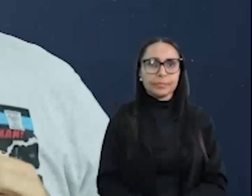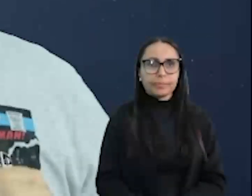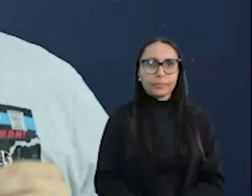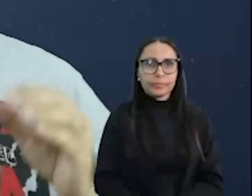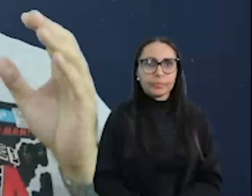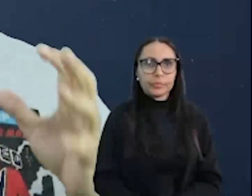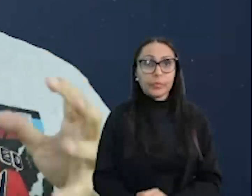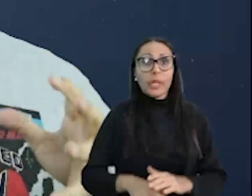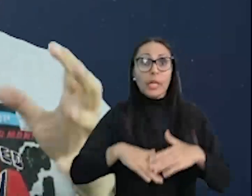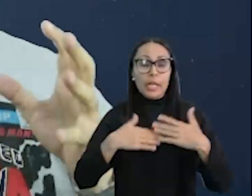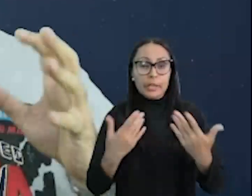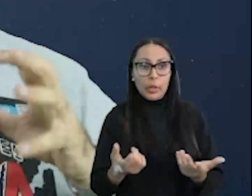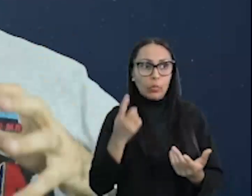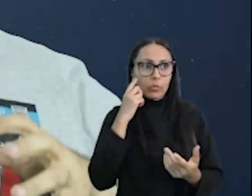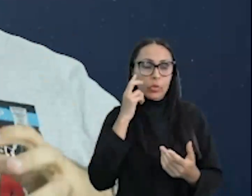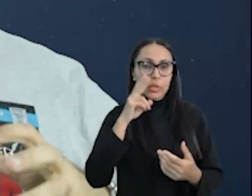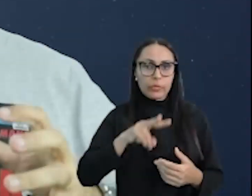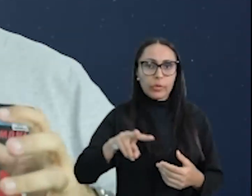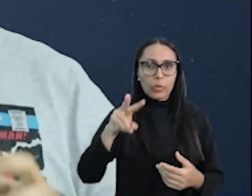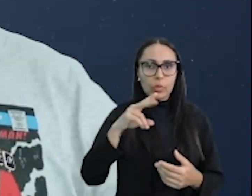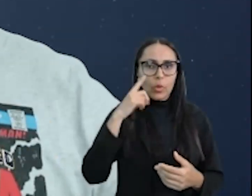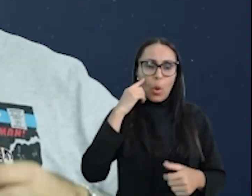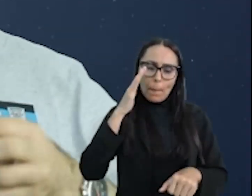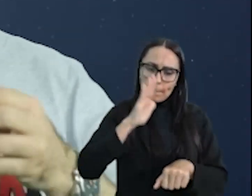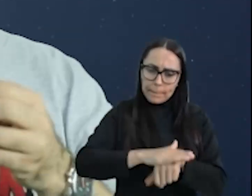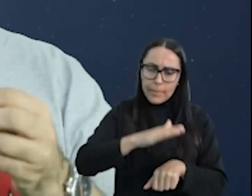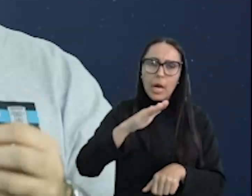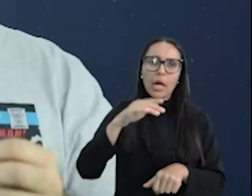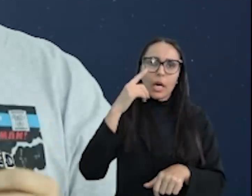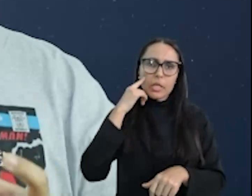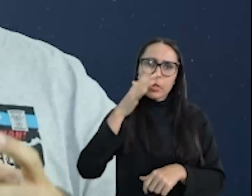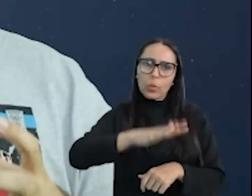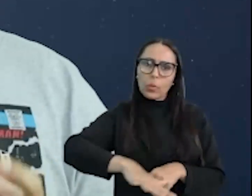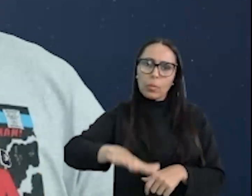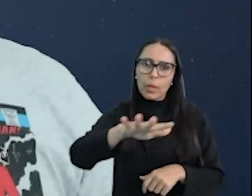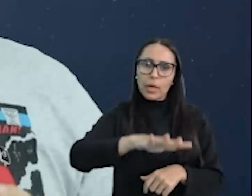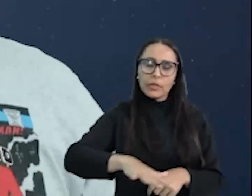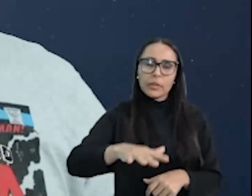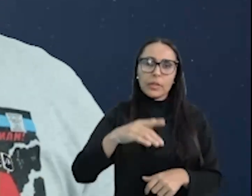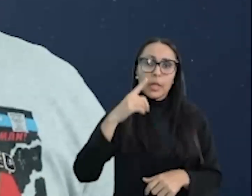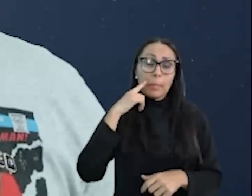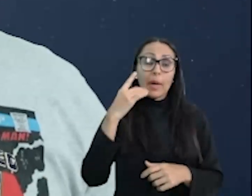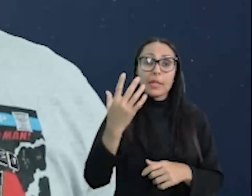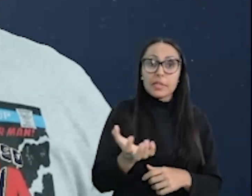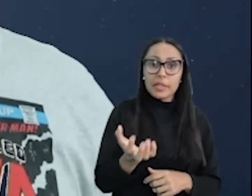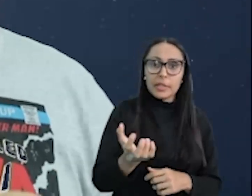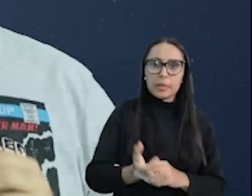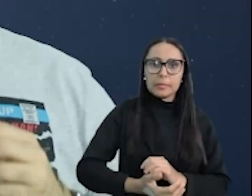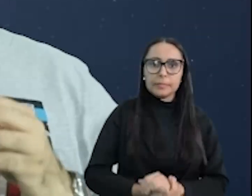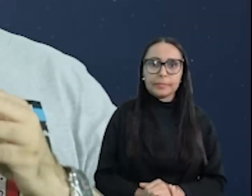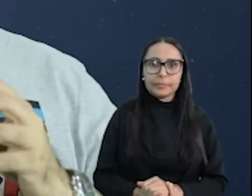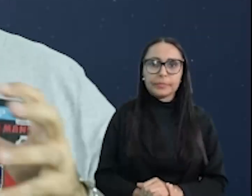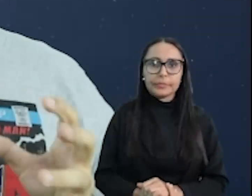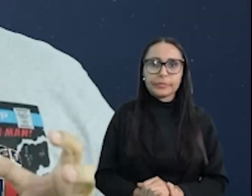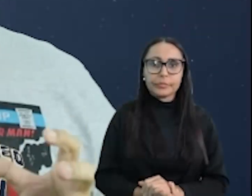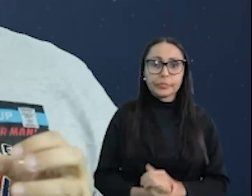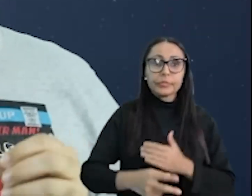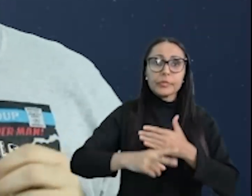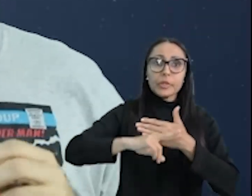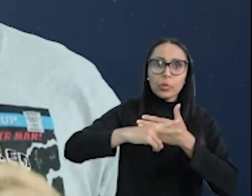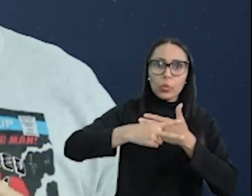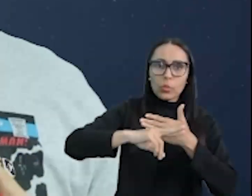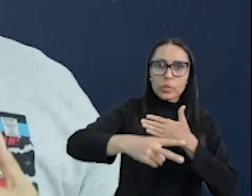Então, meu fera, viu que quanto mais se ocupava, mais se queria. Essas